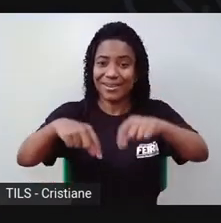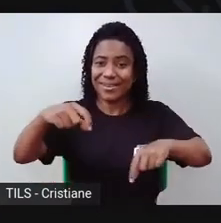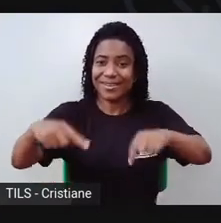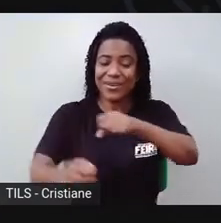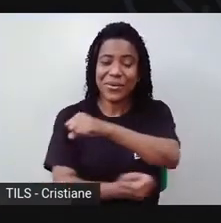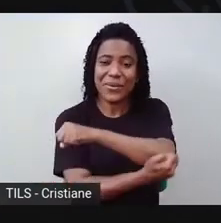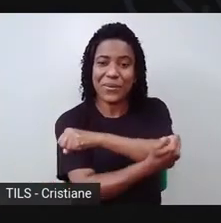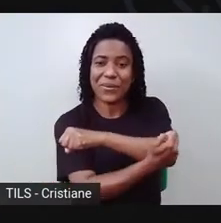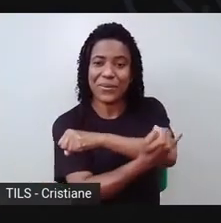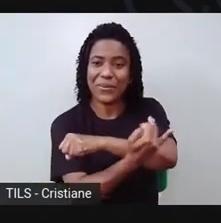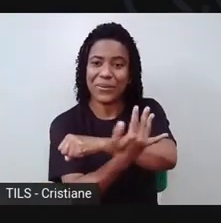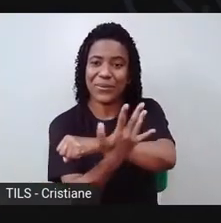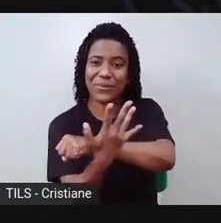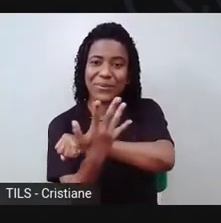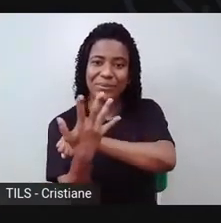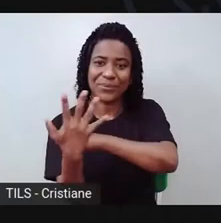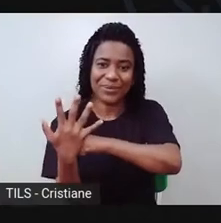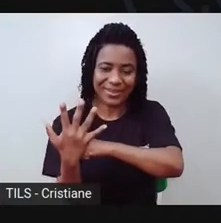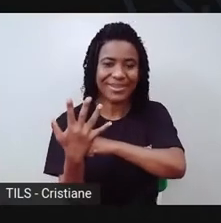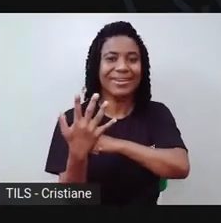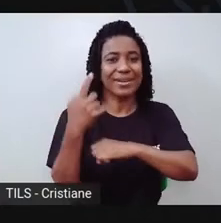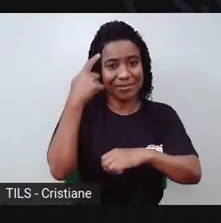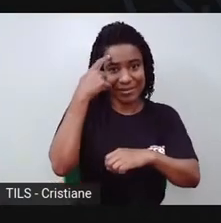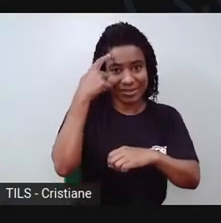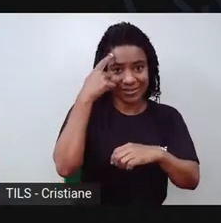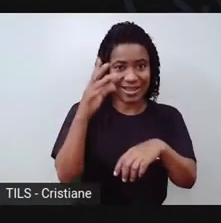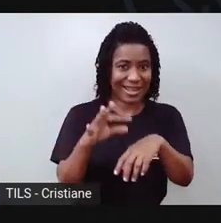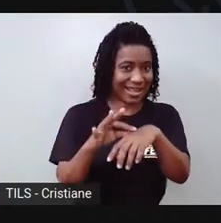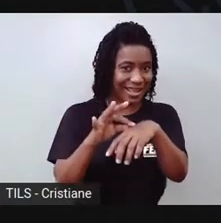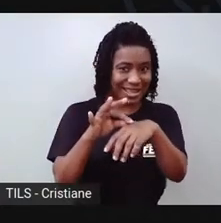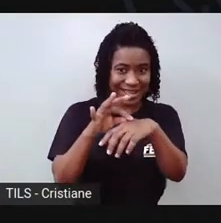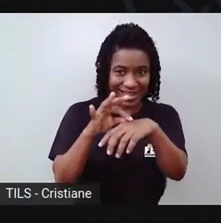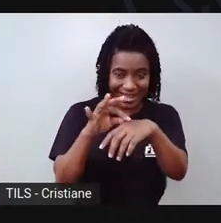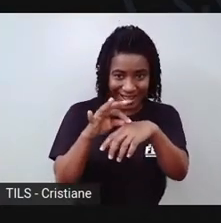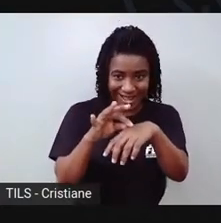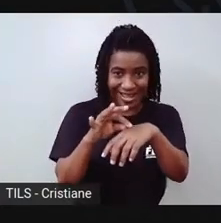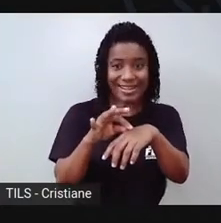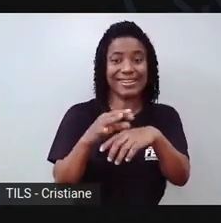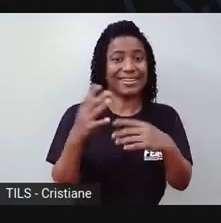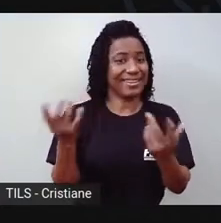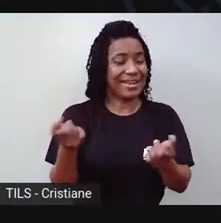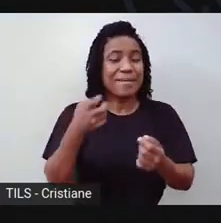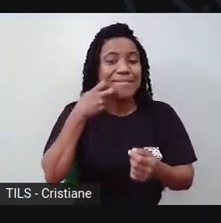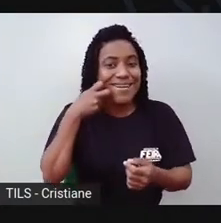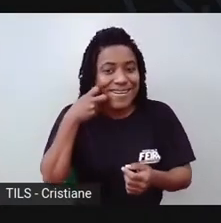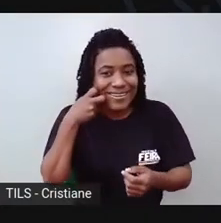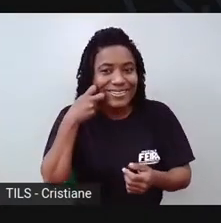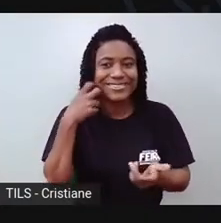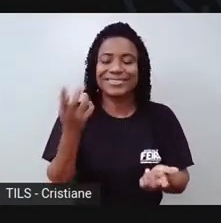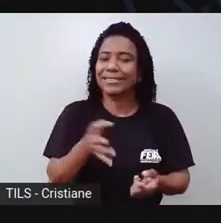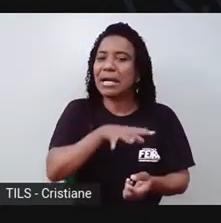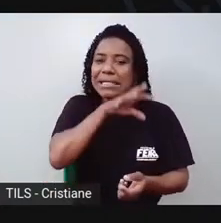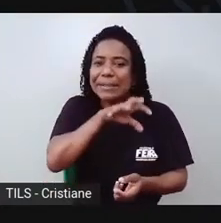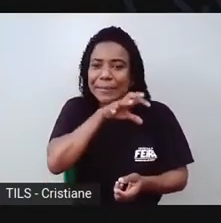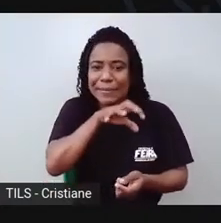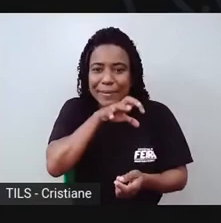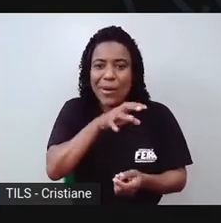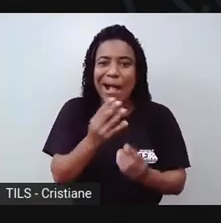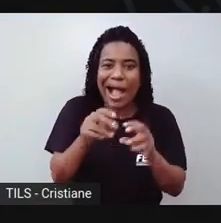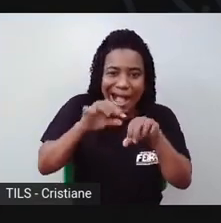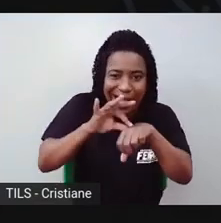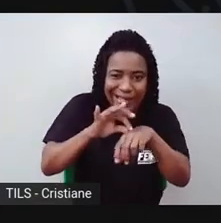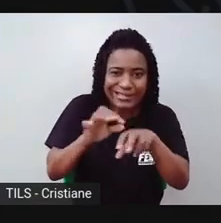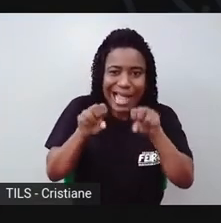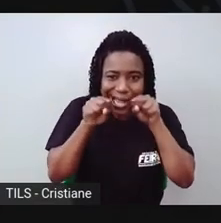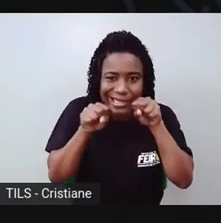era só da carne, da caça e do peixe, né? Que ele ia viver. Então, ele